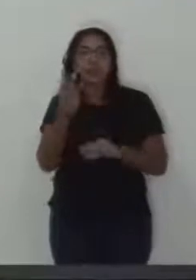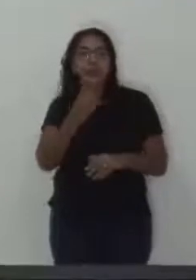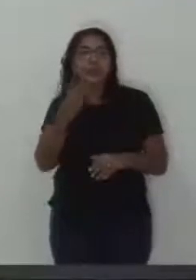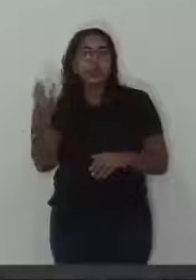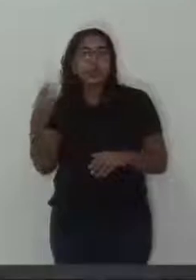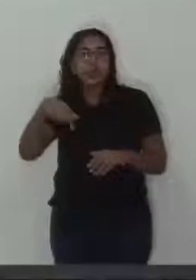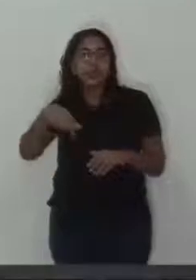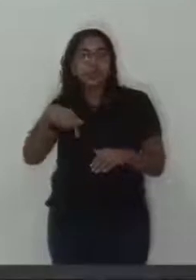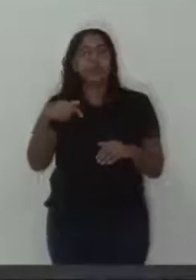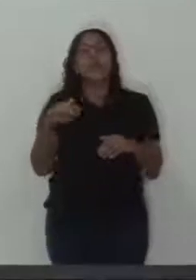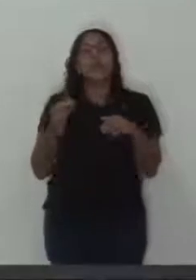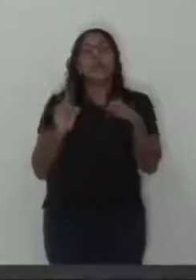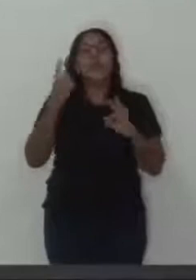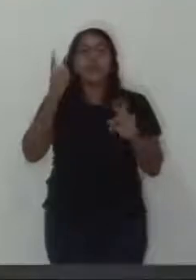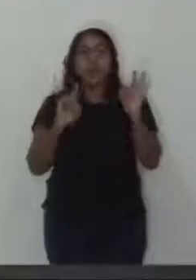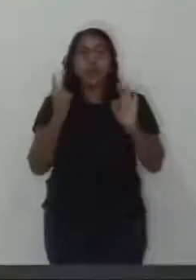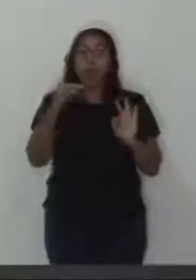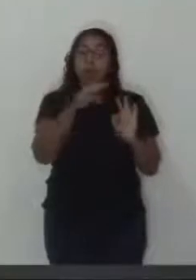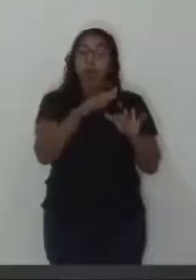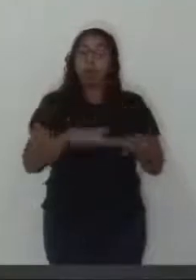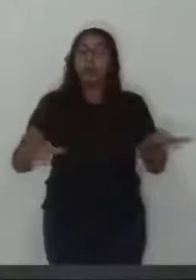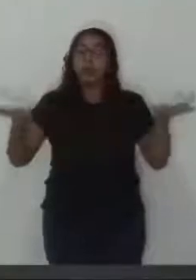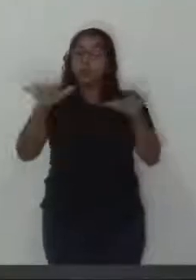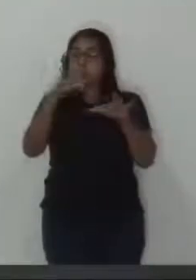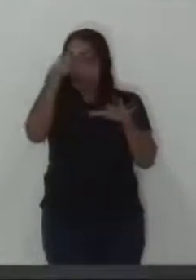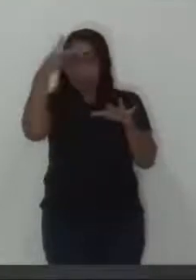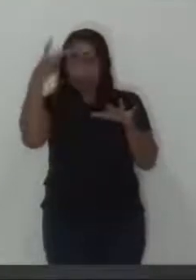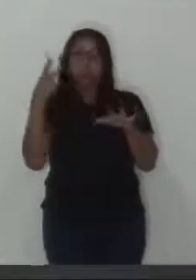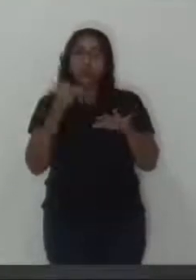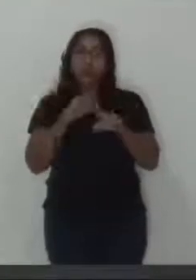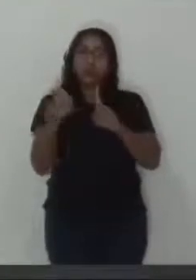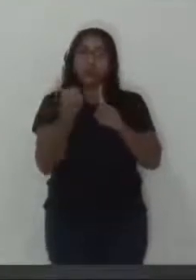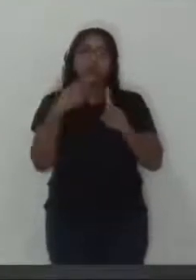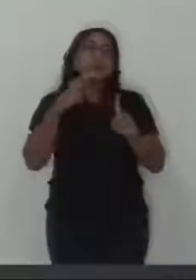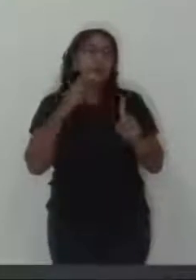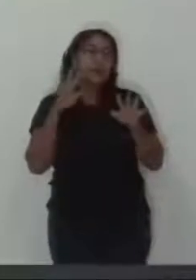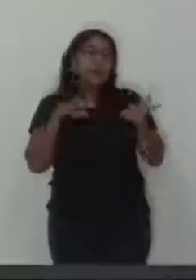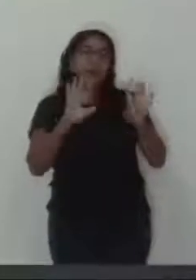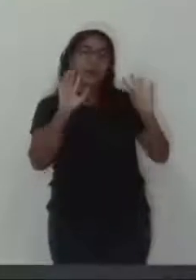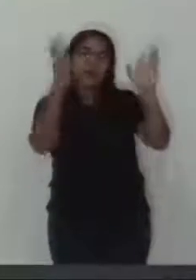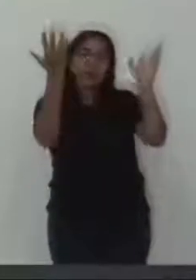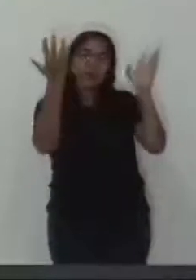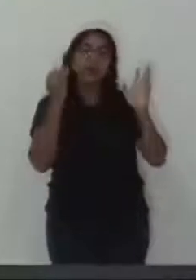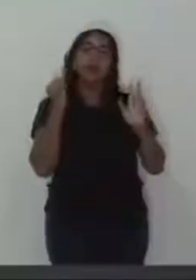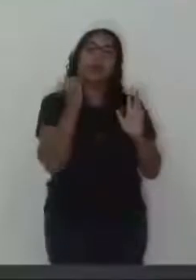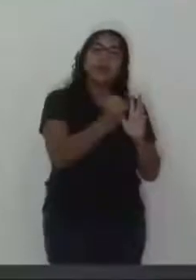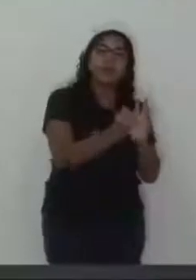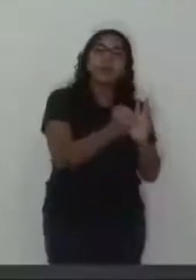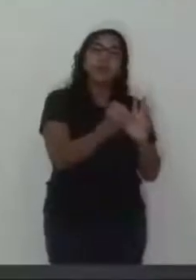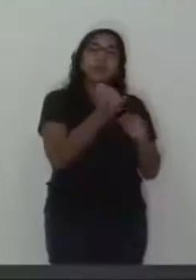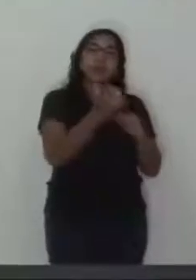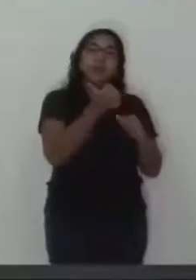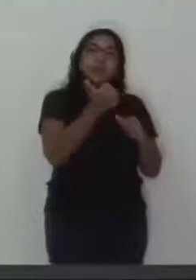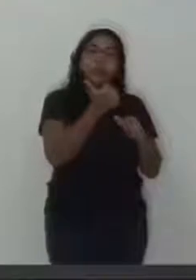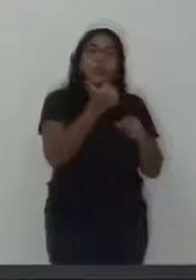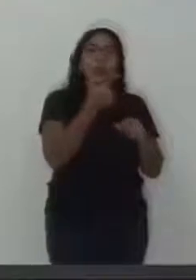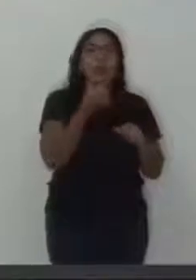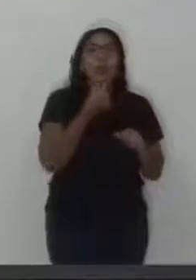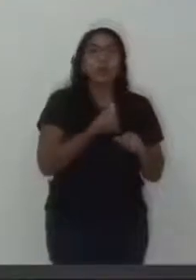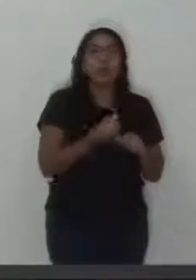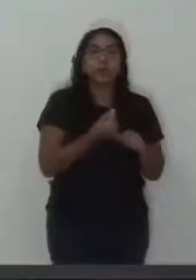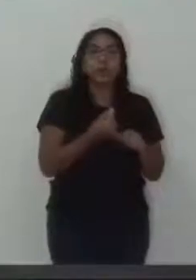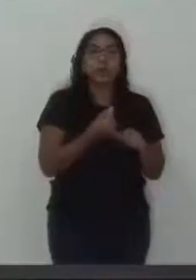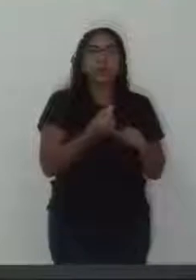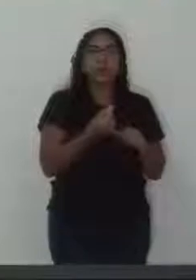proporcionando, mais uma vez, uma bela festa para a população. E que, do deliberado caso de lei, seja dado ciência ao representante do Bloco